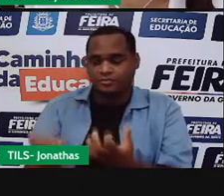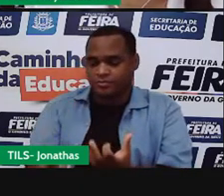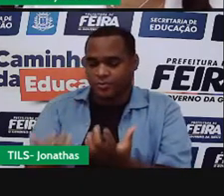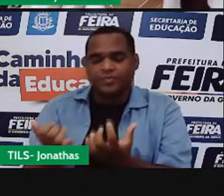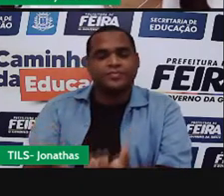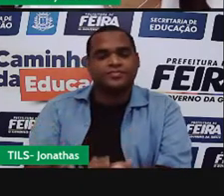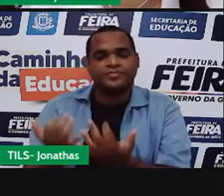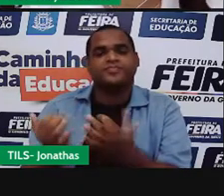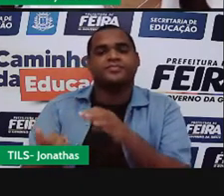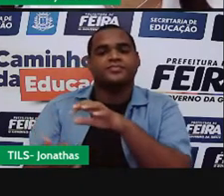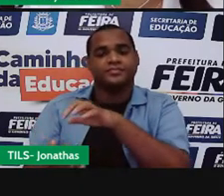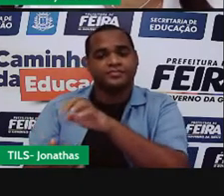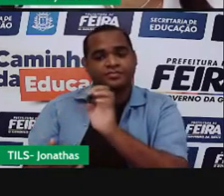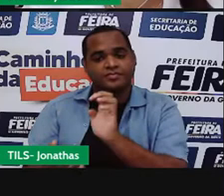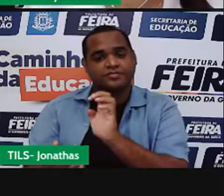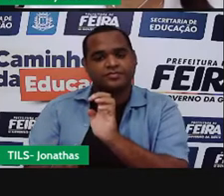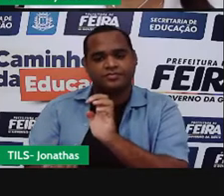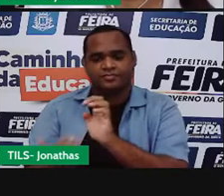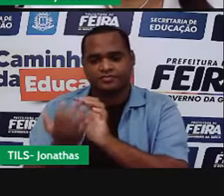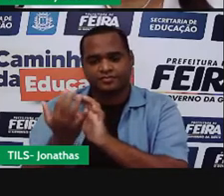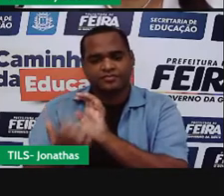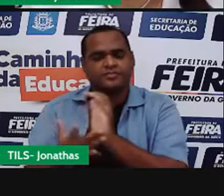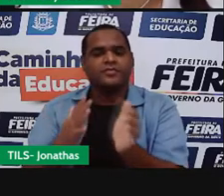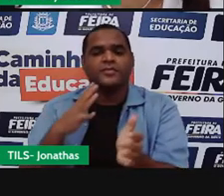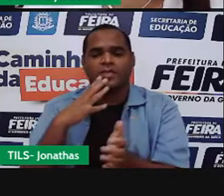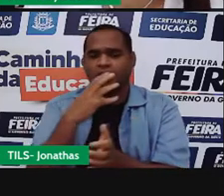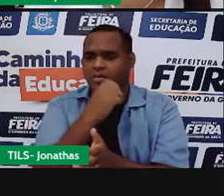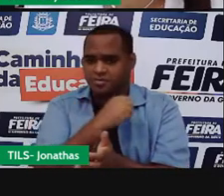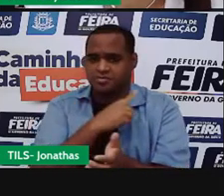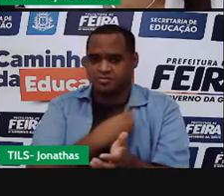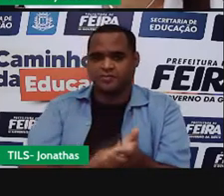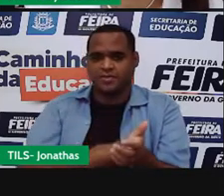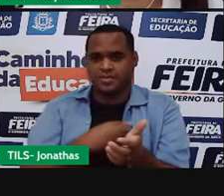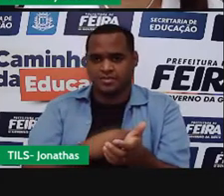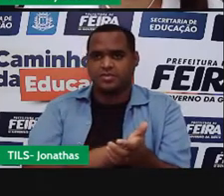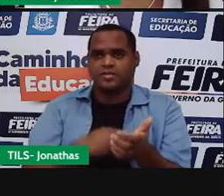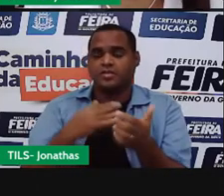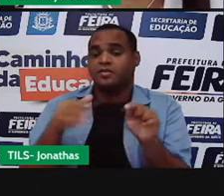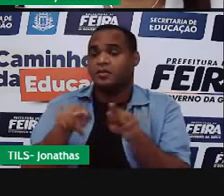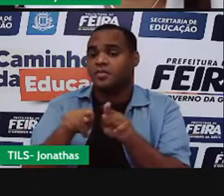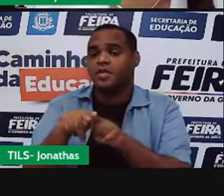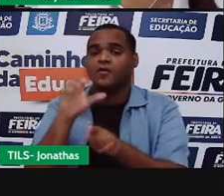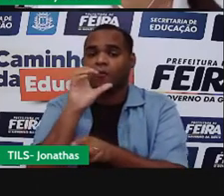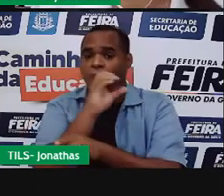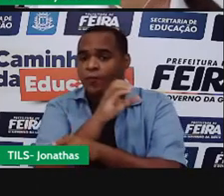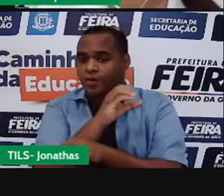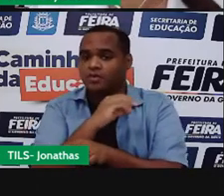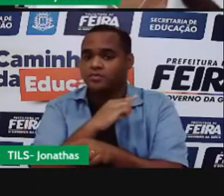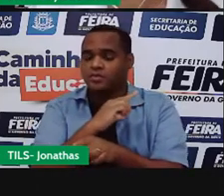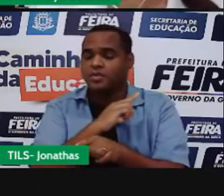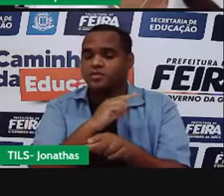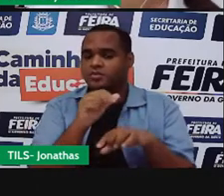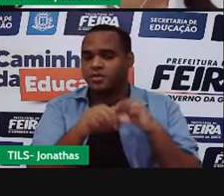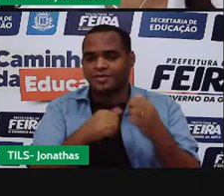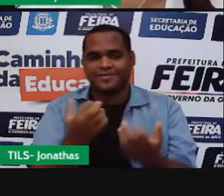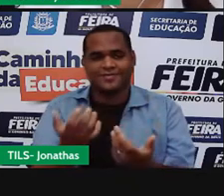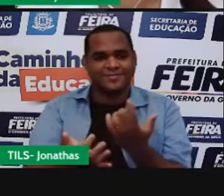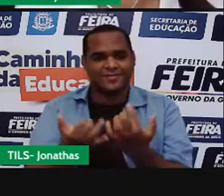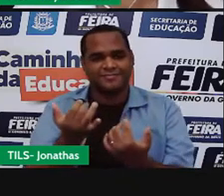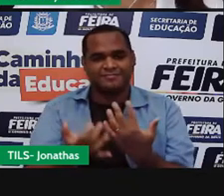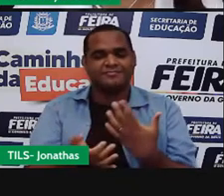Por quê? Porque aconteceu de forma rápida e com uma fonte de calor direta, que foi a própria chama do fogão.